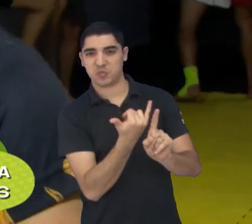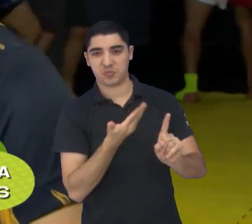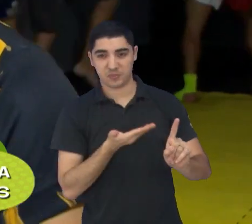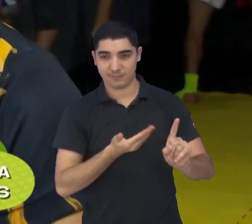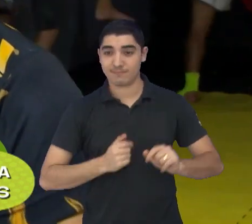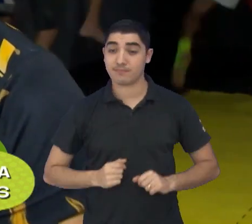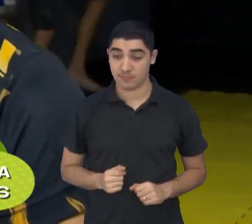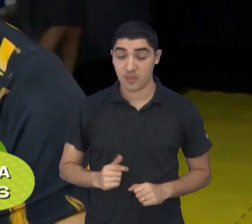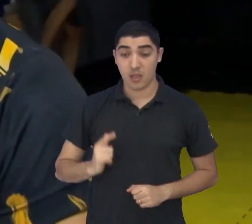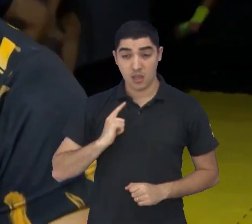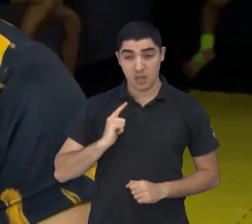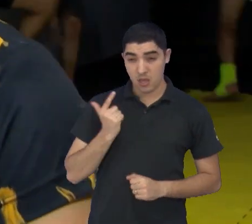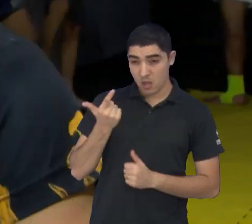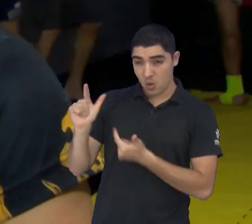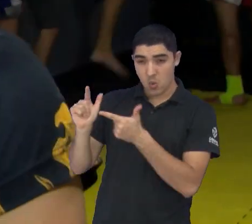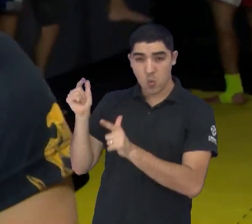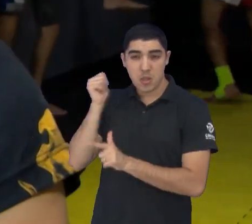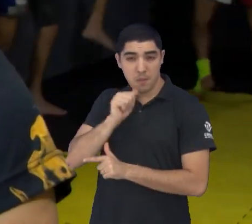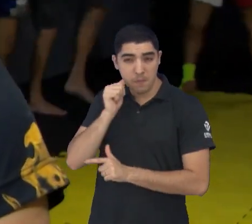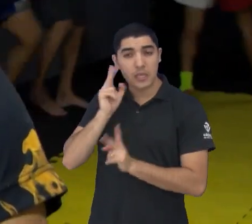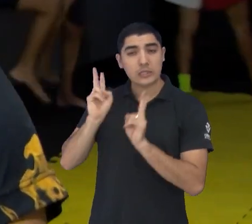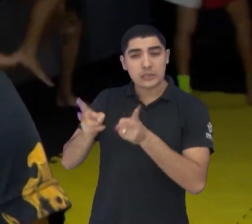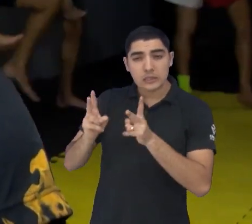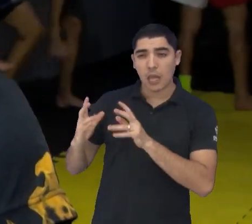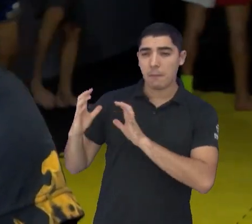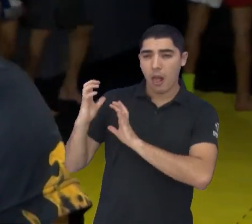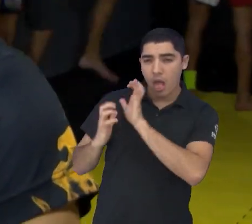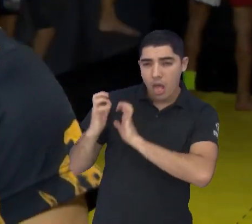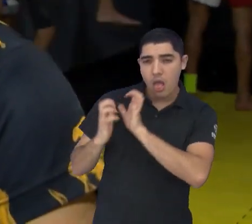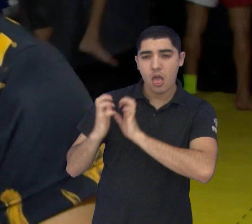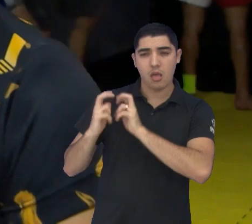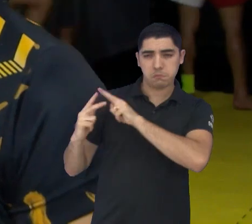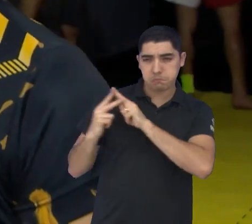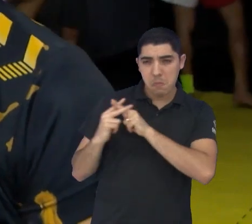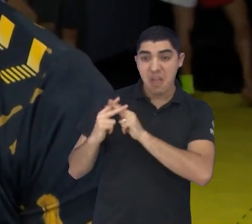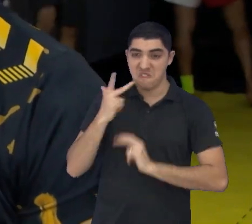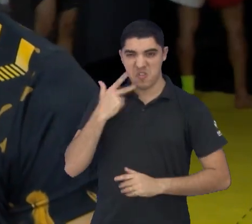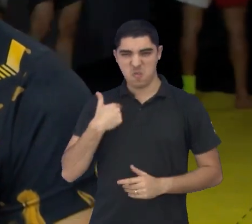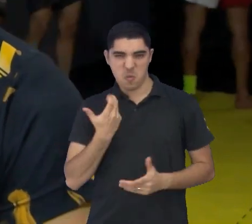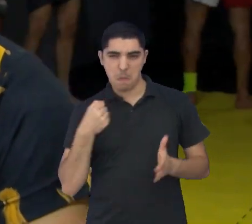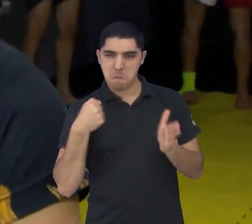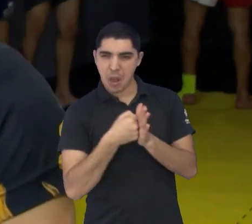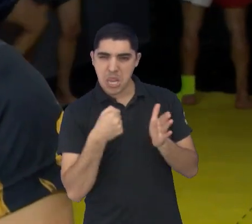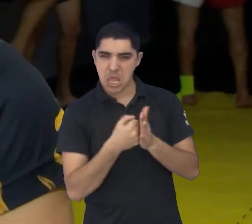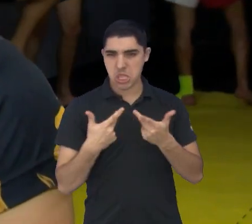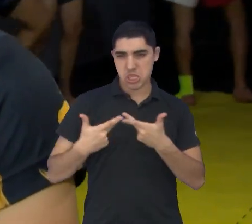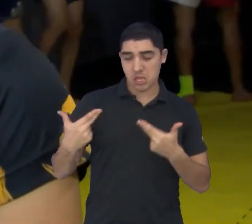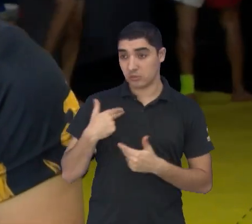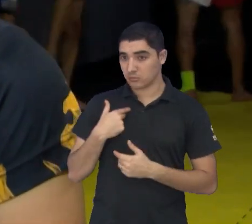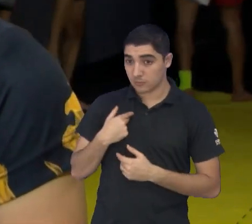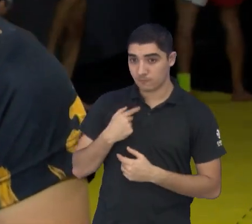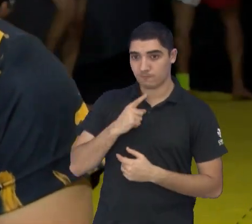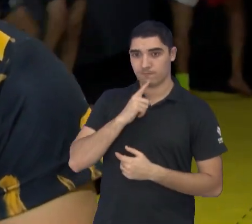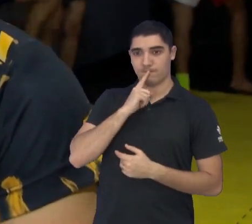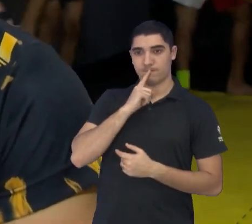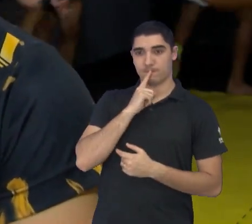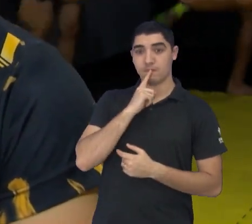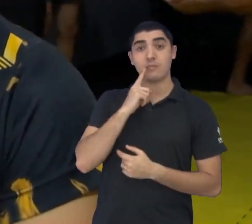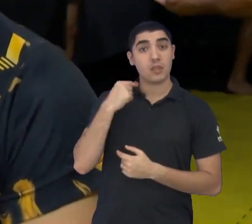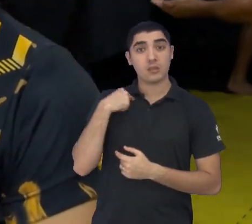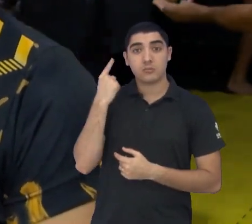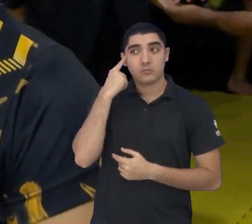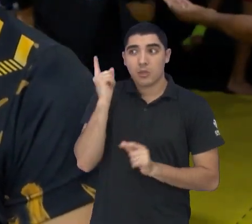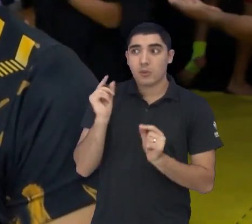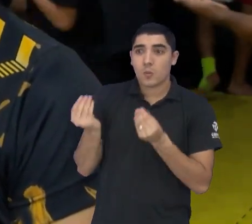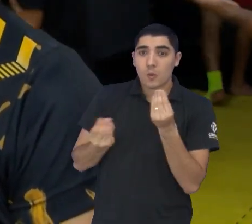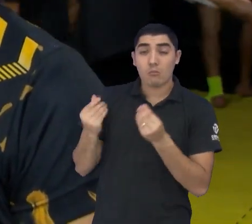meninas que implicavam comigo, e elas, pelo menos, a bater, e teve um conflito na escola que elas me bateram. E aí eu não sabia lidar,